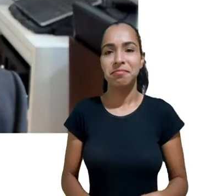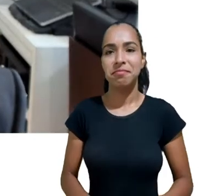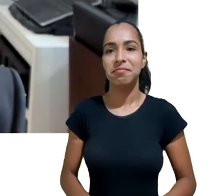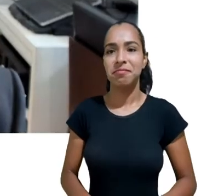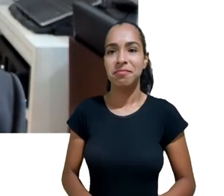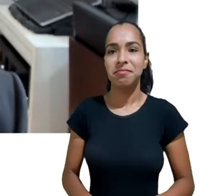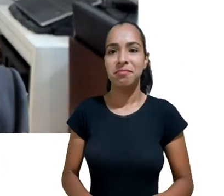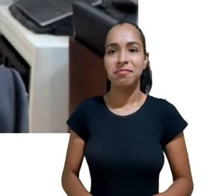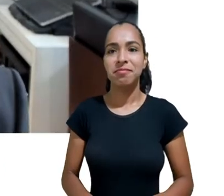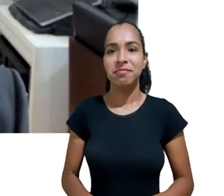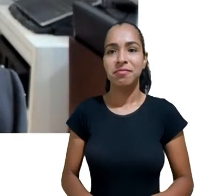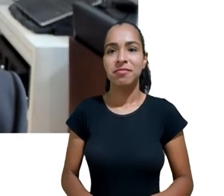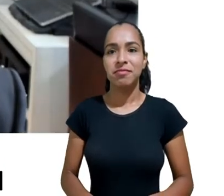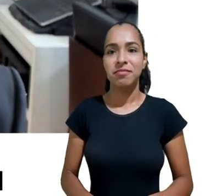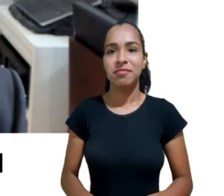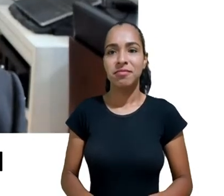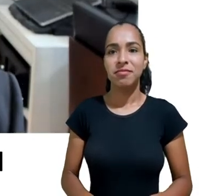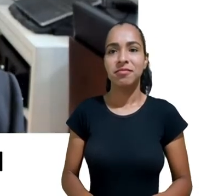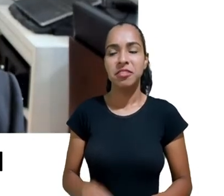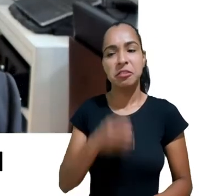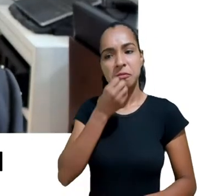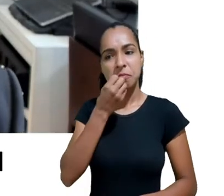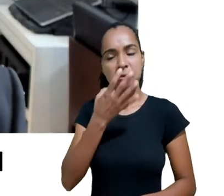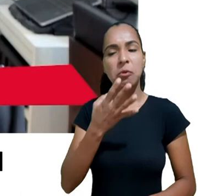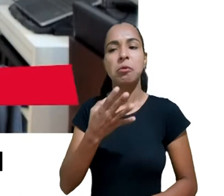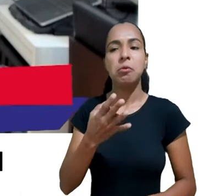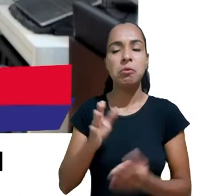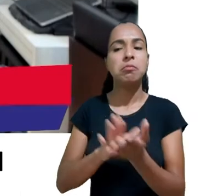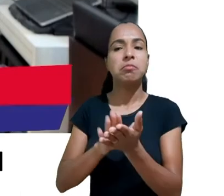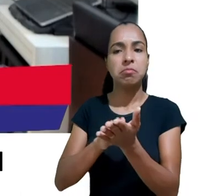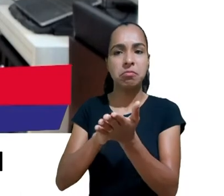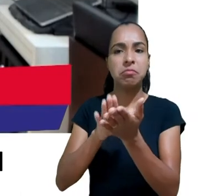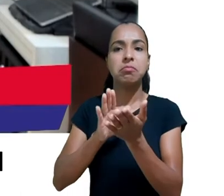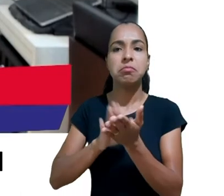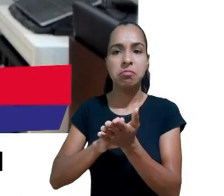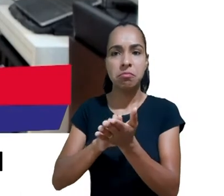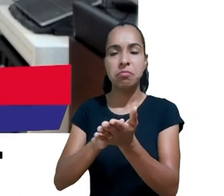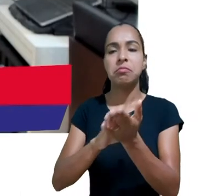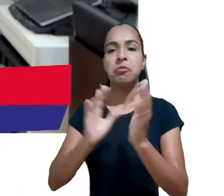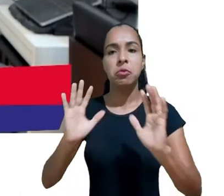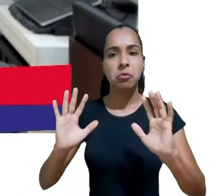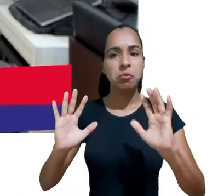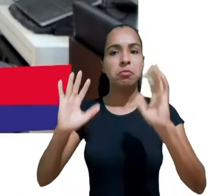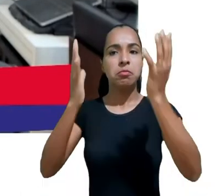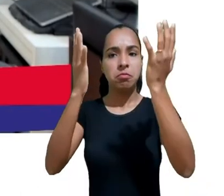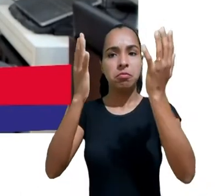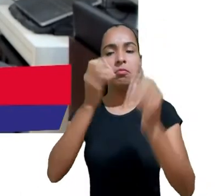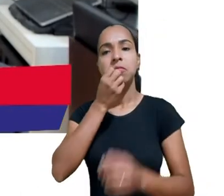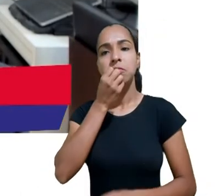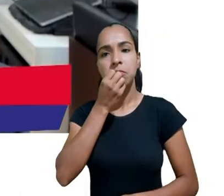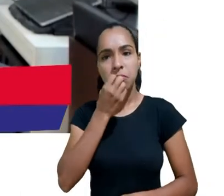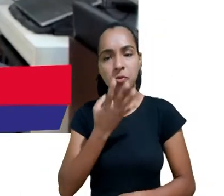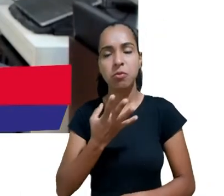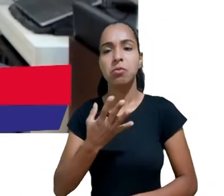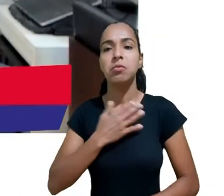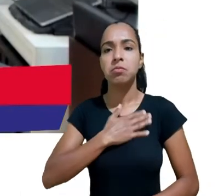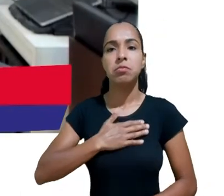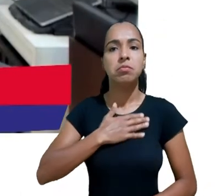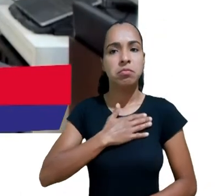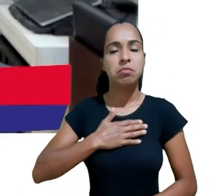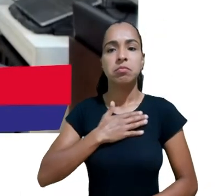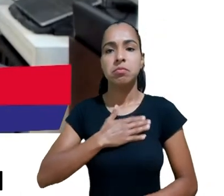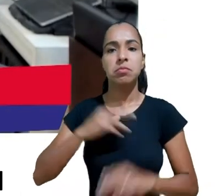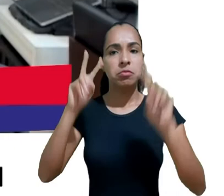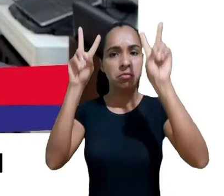qualificada parabenizar por mais um evento que traz todas essas questões e de novo acho que